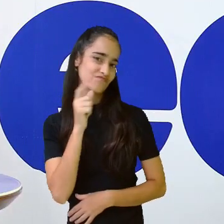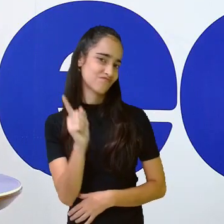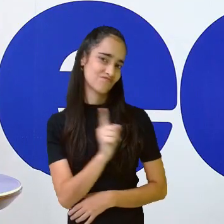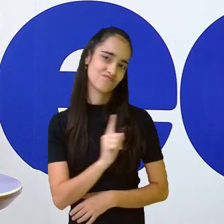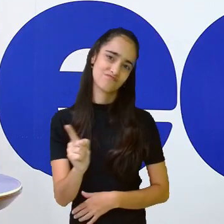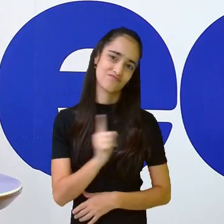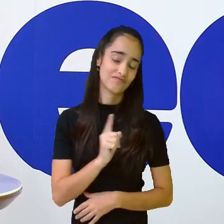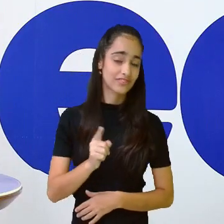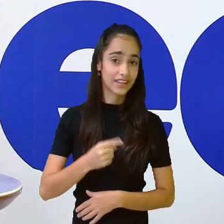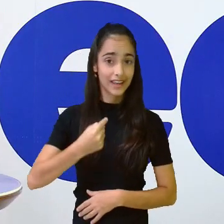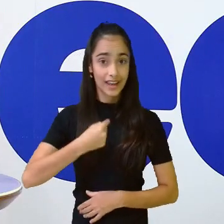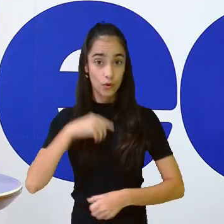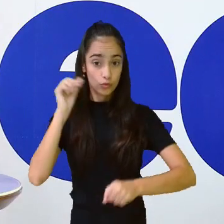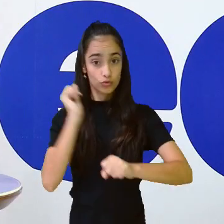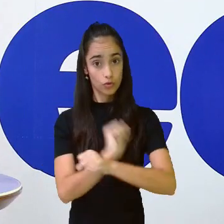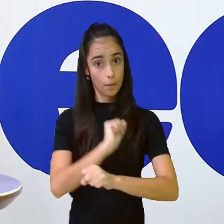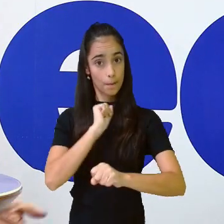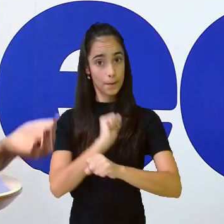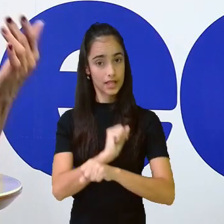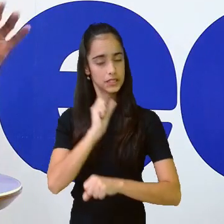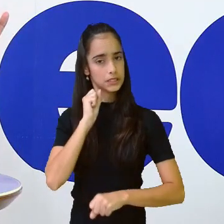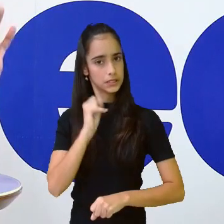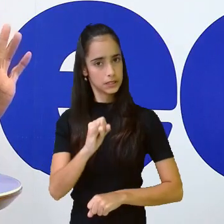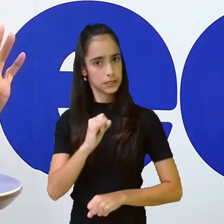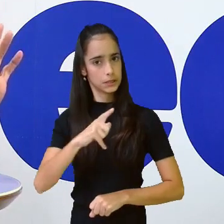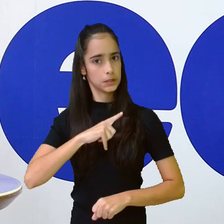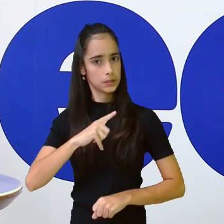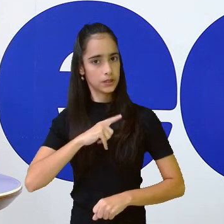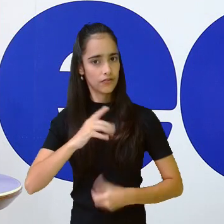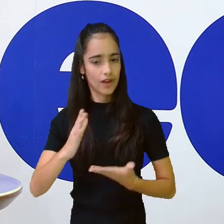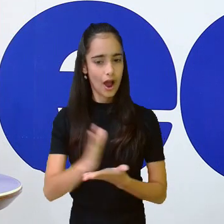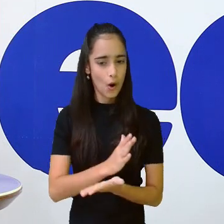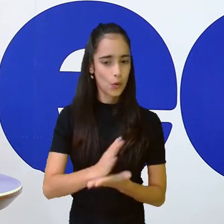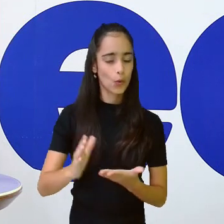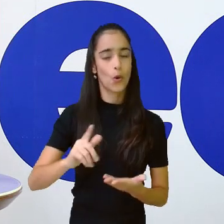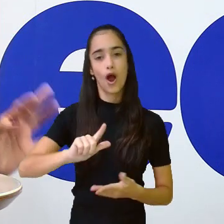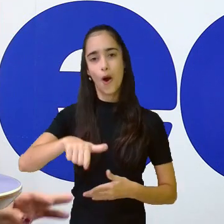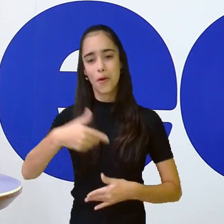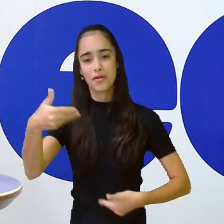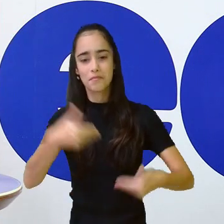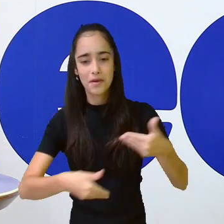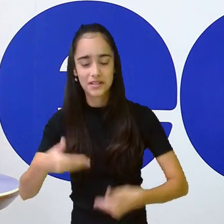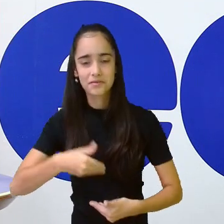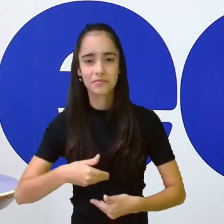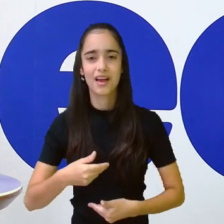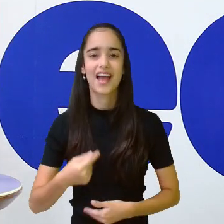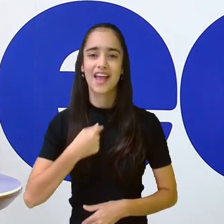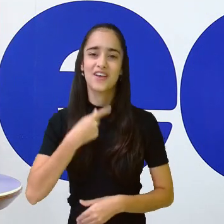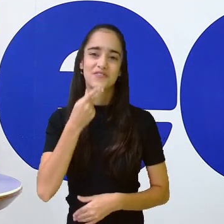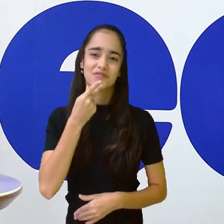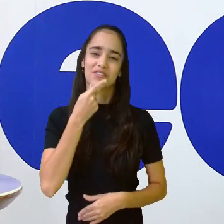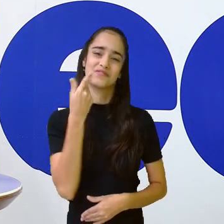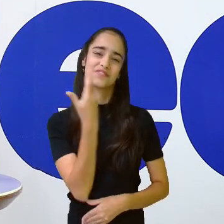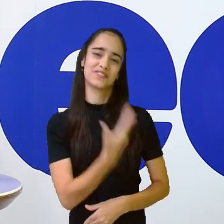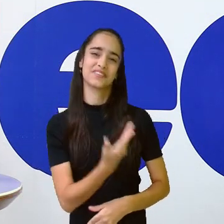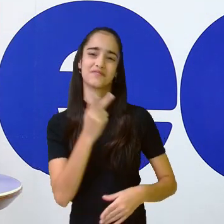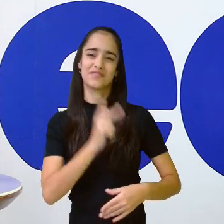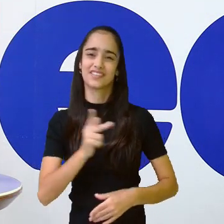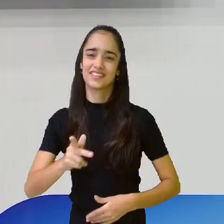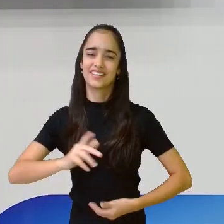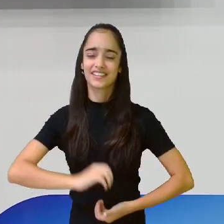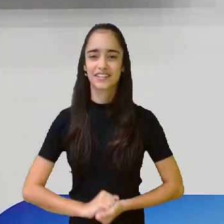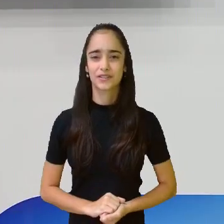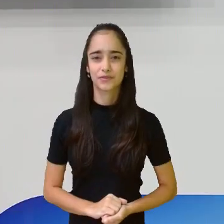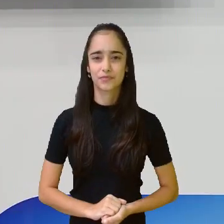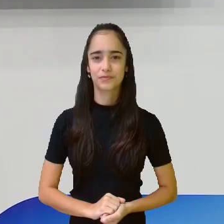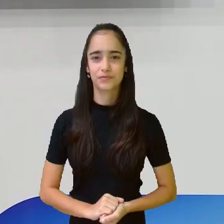viu? Estou aqui só aguardando, se tiver outra citação, com certeza eu falo para você, viu, professora Eli? Nossa,